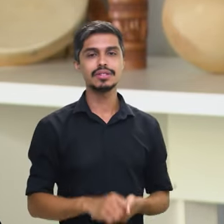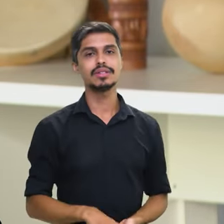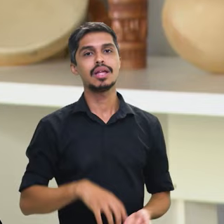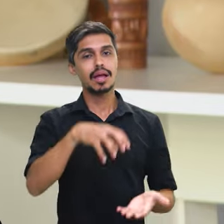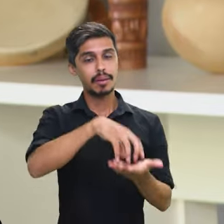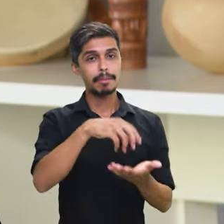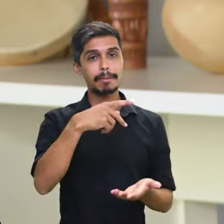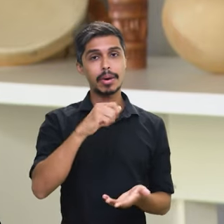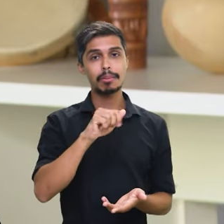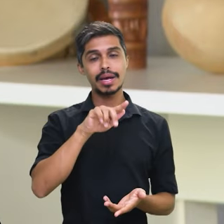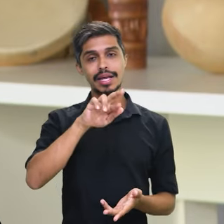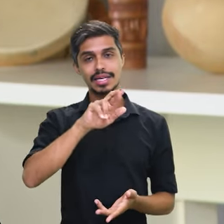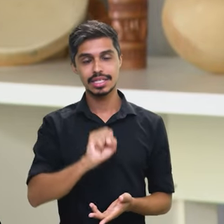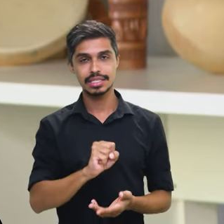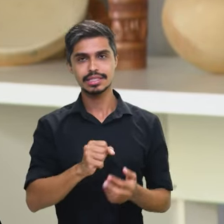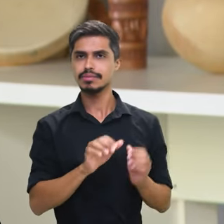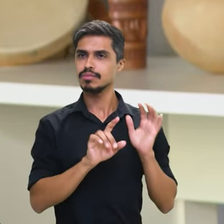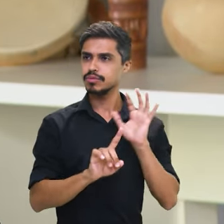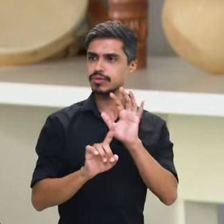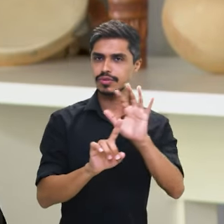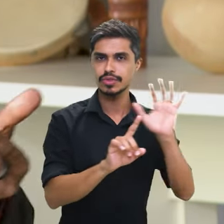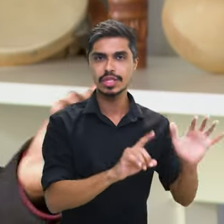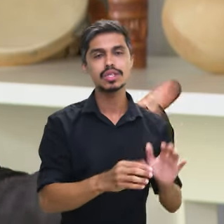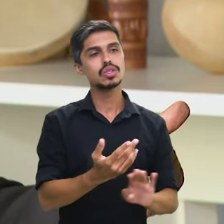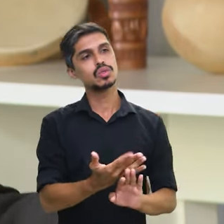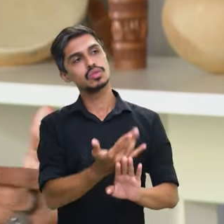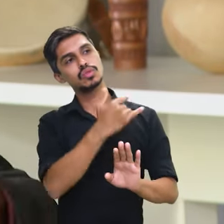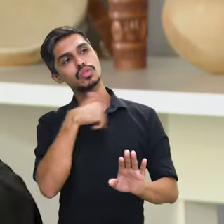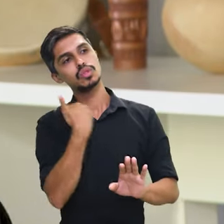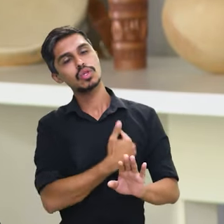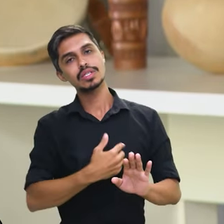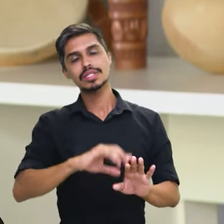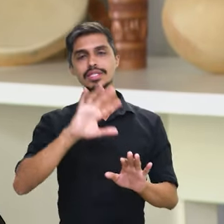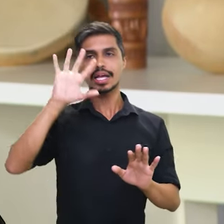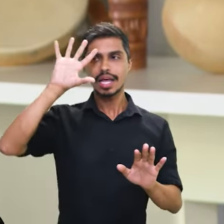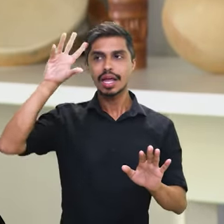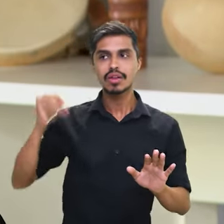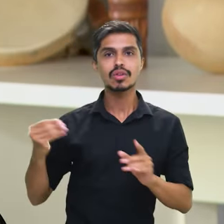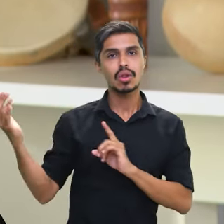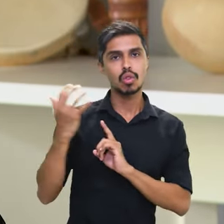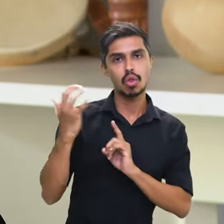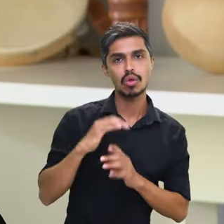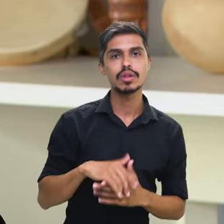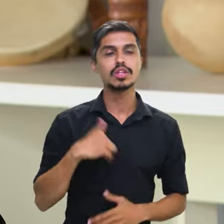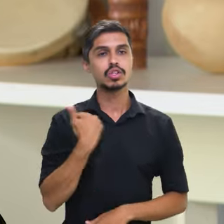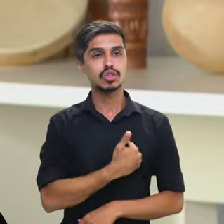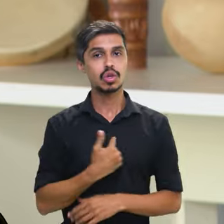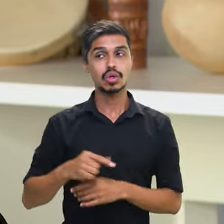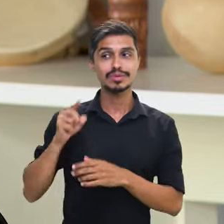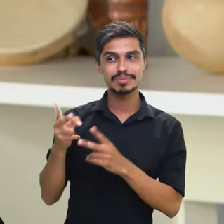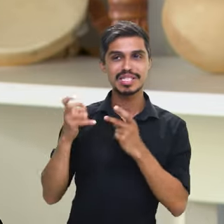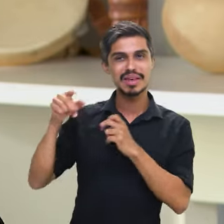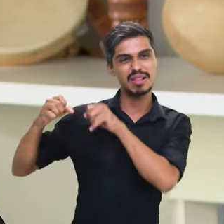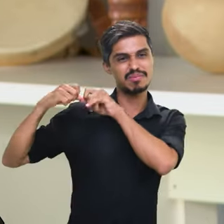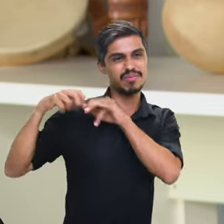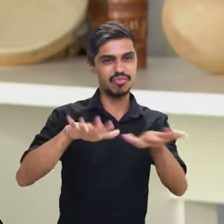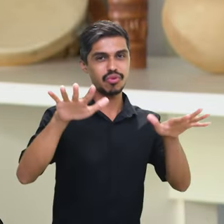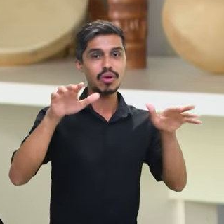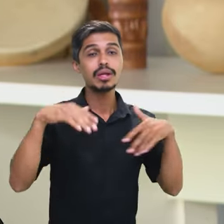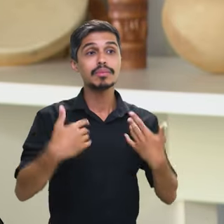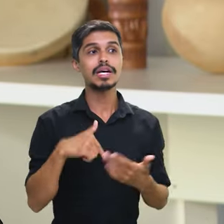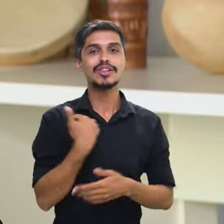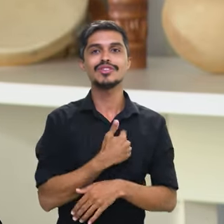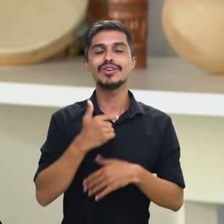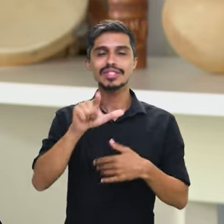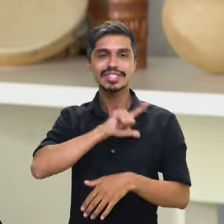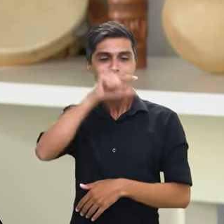E a Palmares respira isso. Todo o tempo, essa herança africana que nós temos, essa diáspora que nós somos, e políticas de